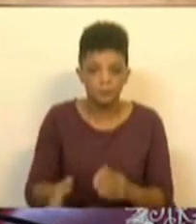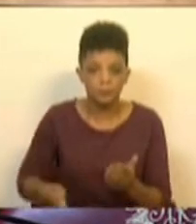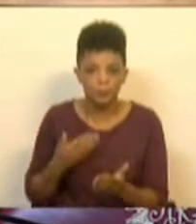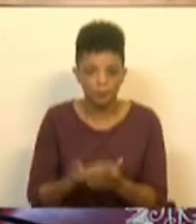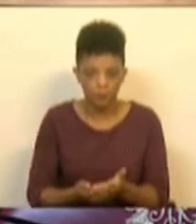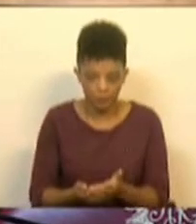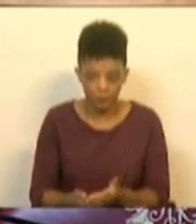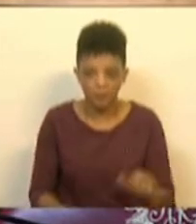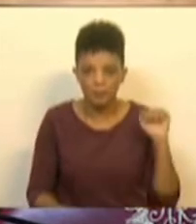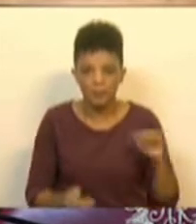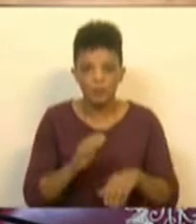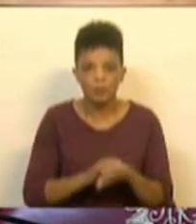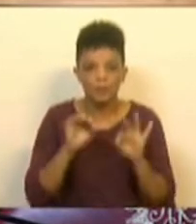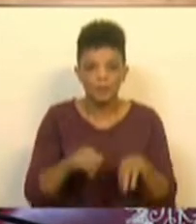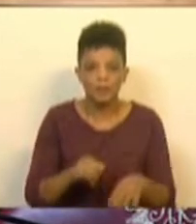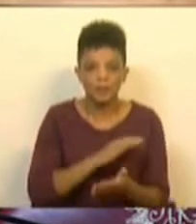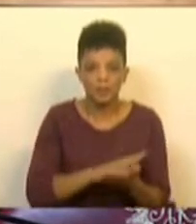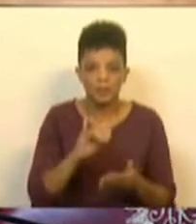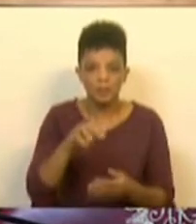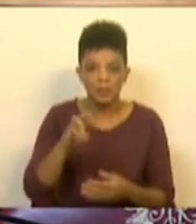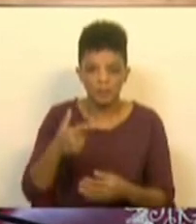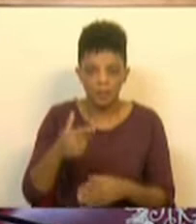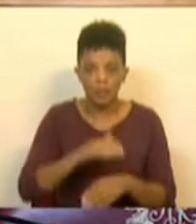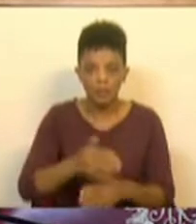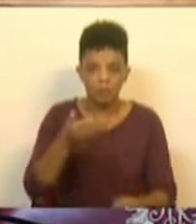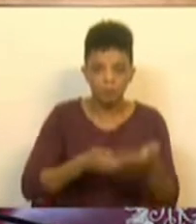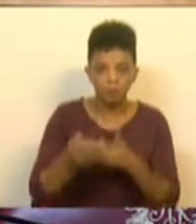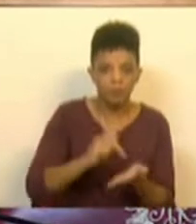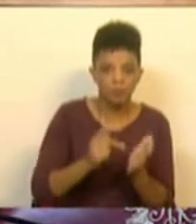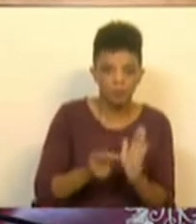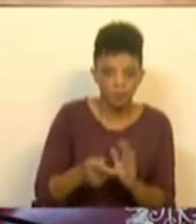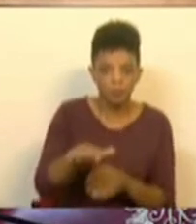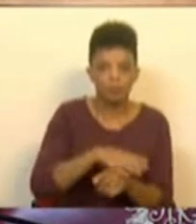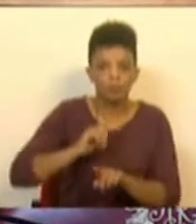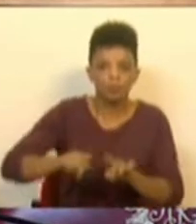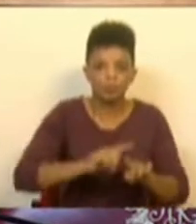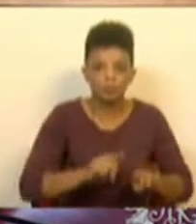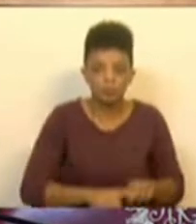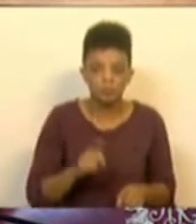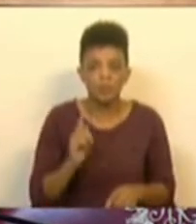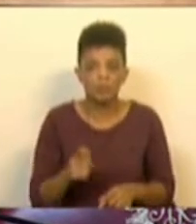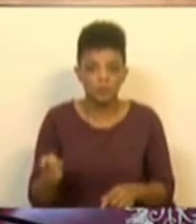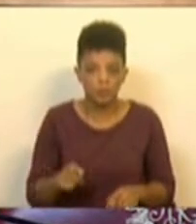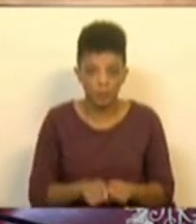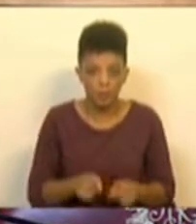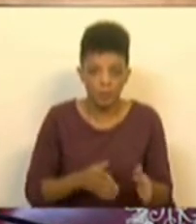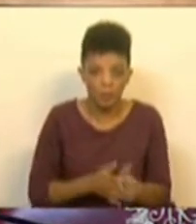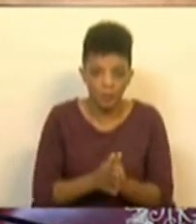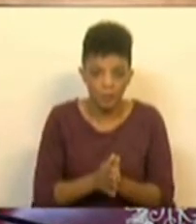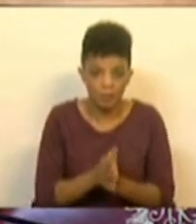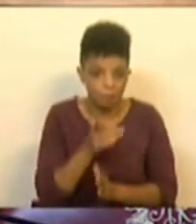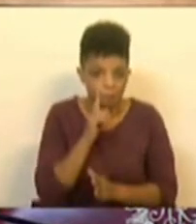proposta do PS de acabar com a isenção IMT das chamadas permutas técnicas, que em muitos casos não são mais do que tirar partido